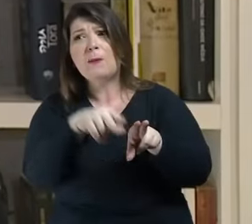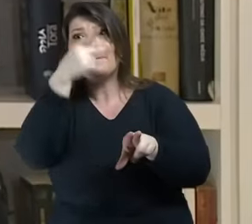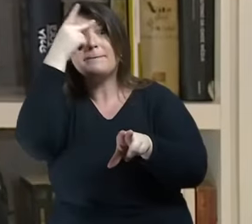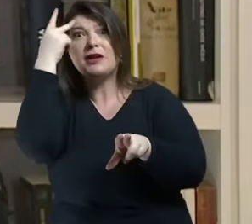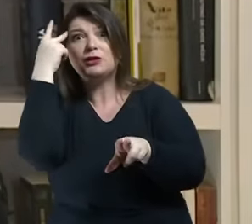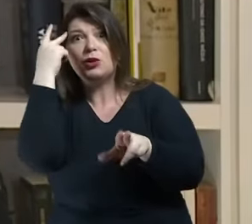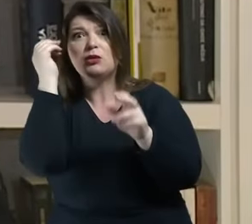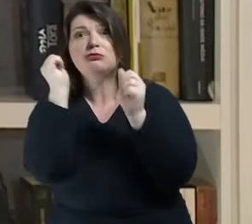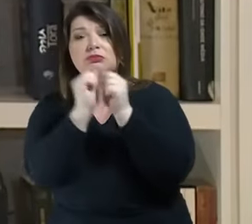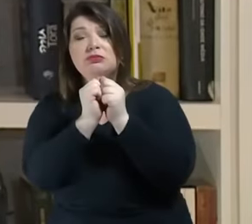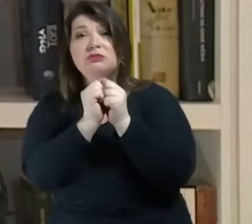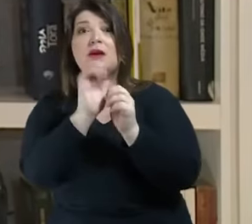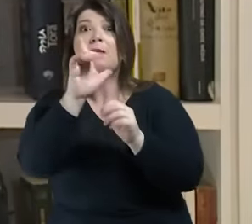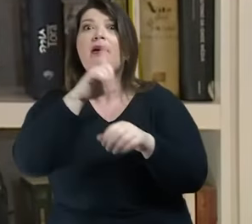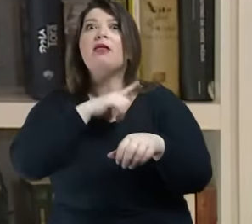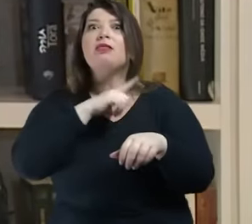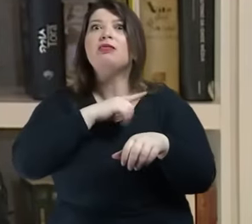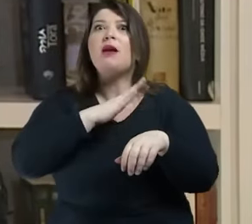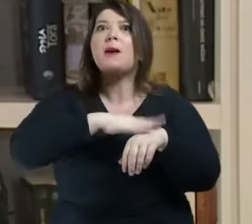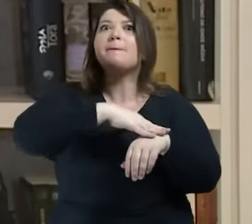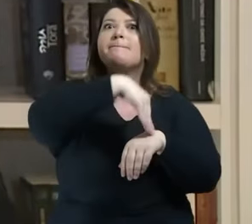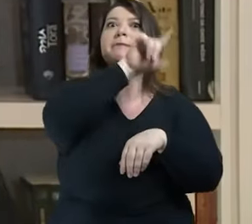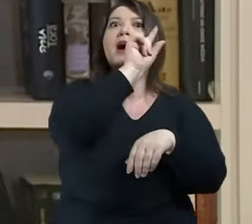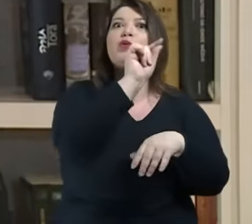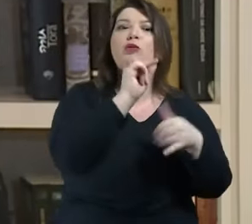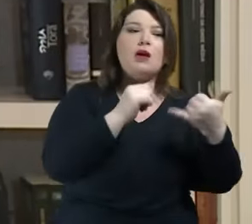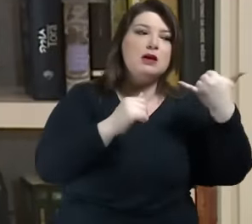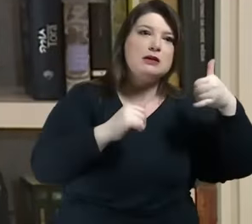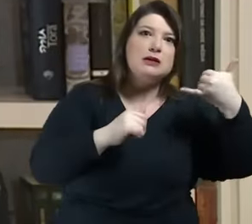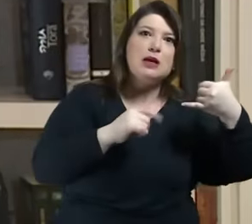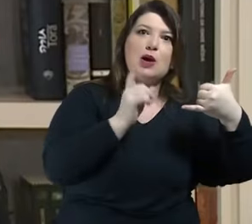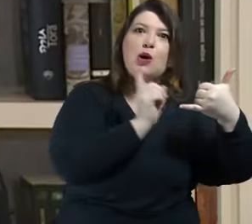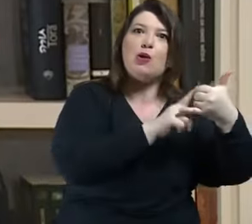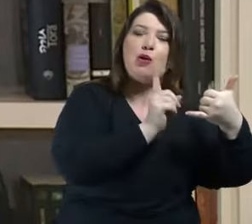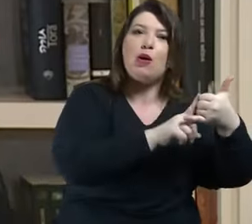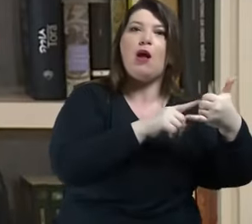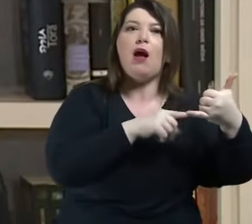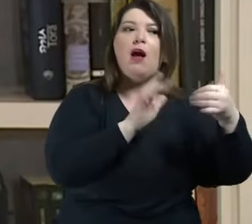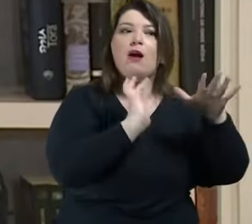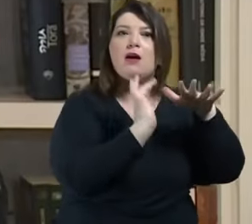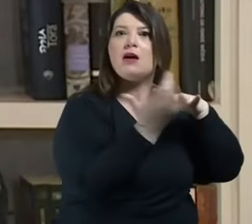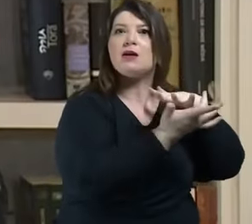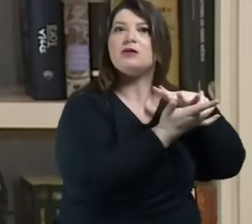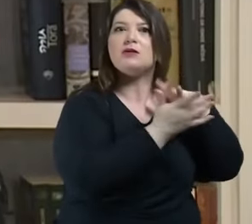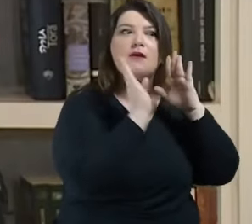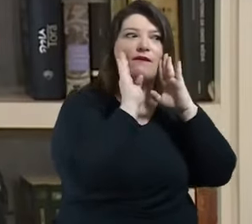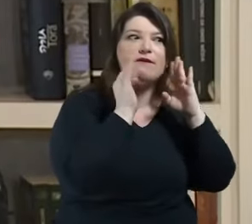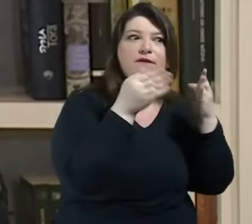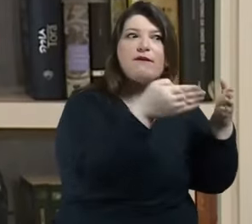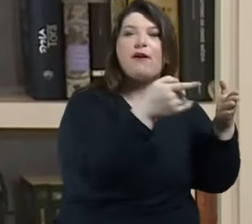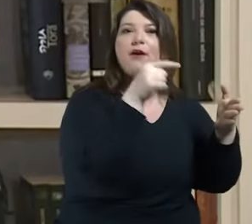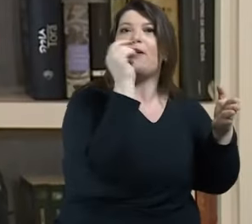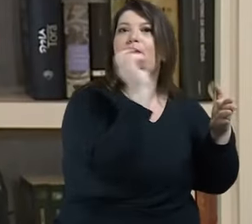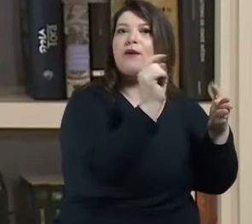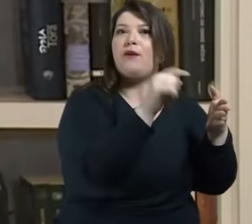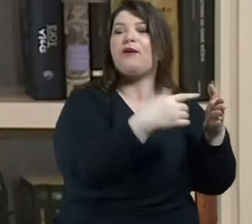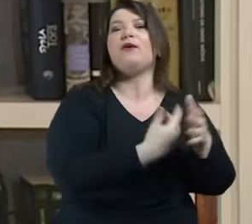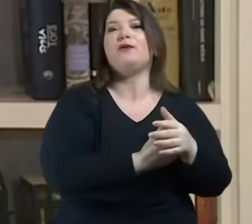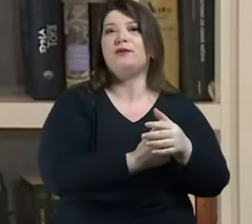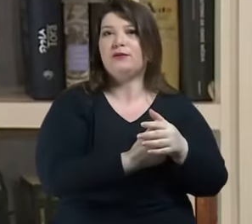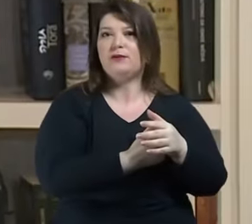mais horas de celular, muito mais horas de redes sociais, de navegação através de